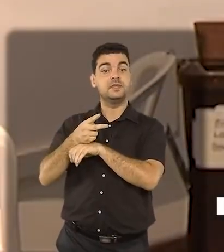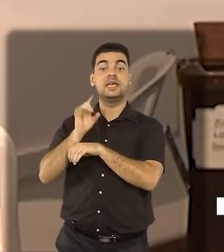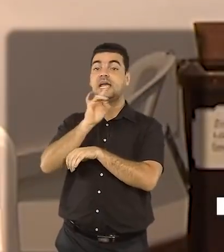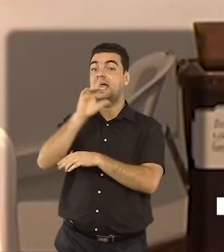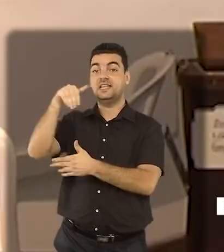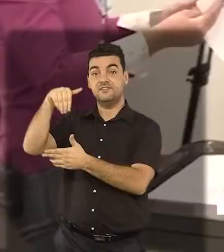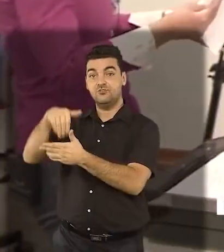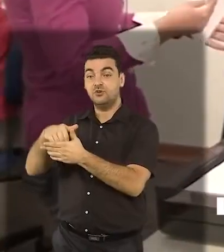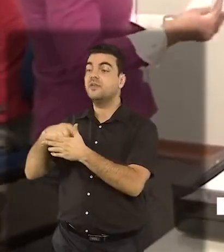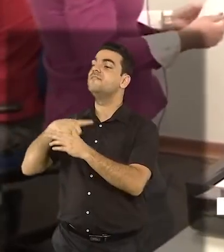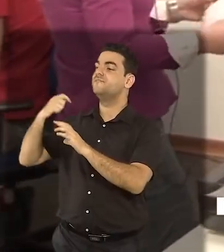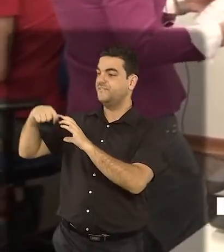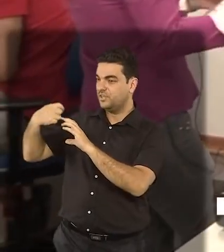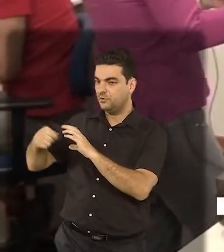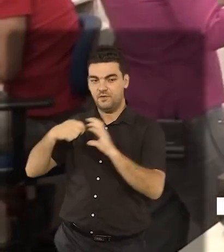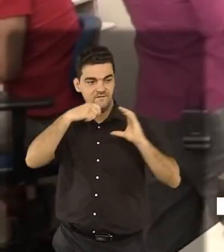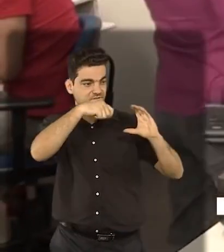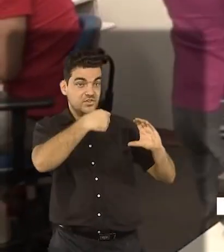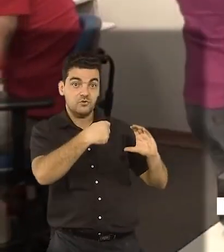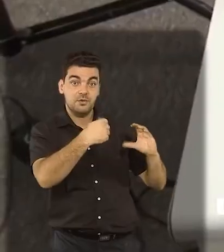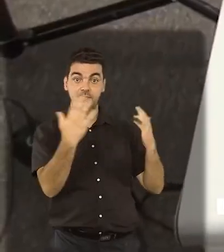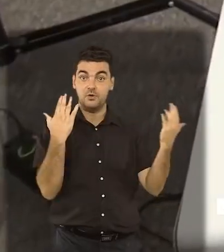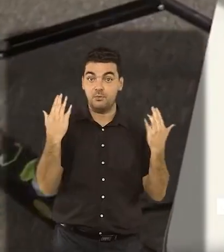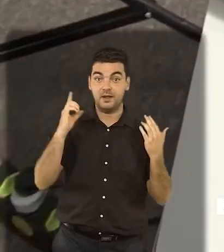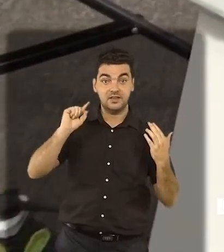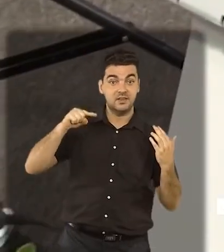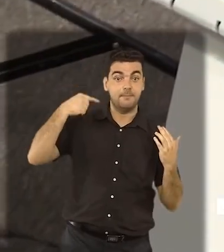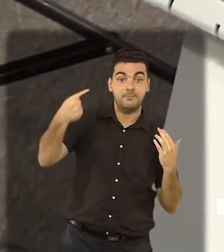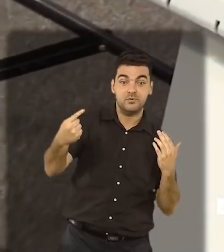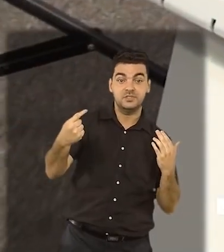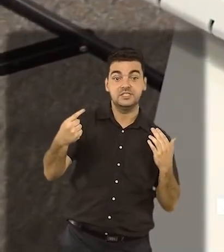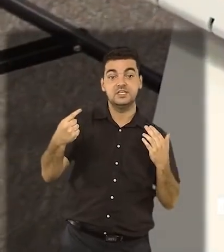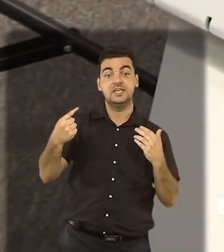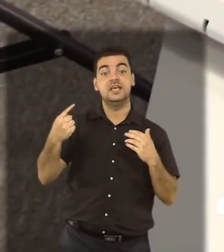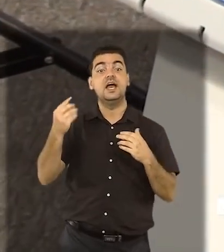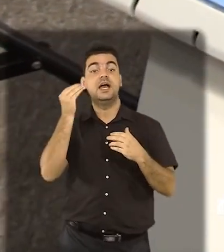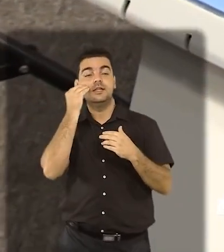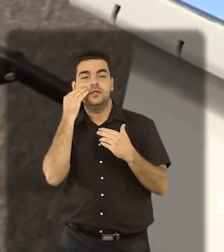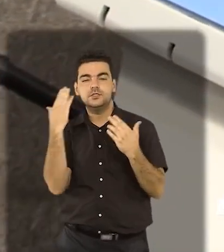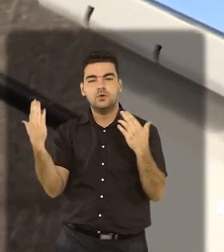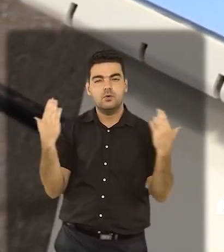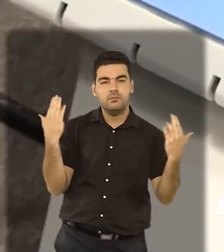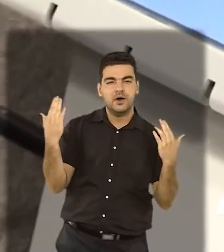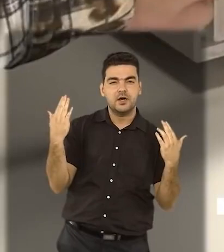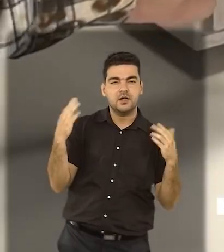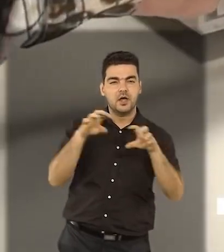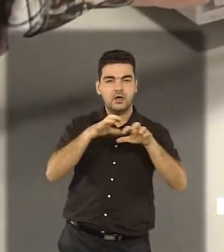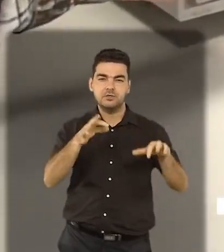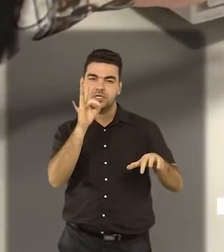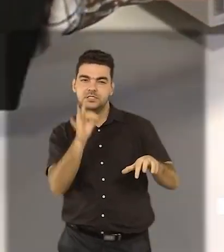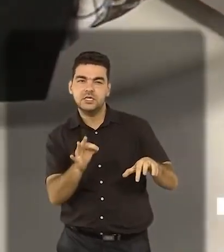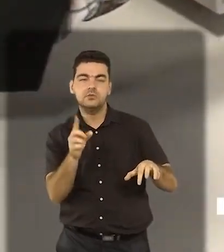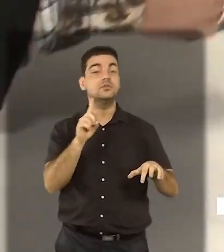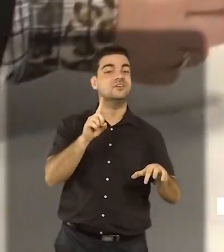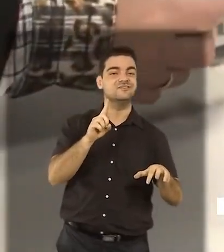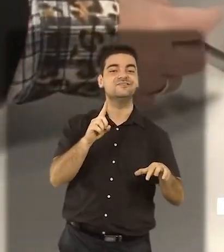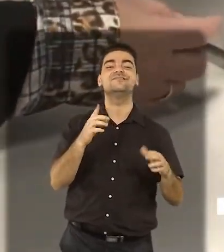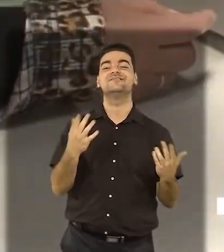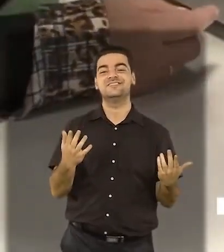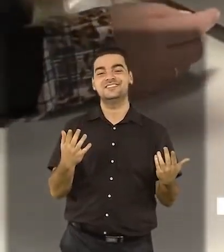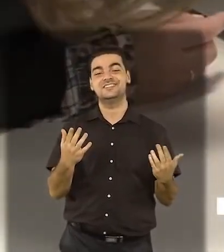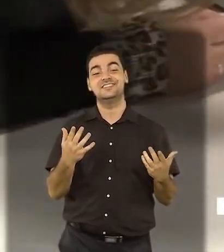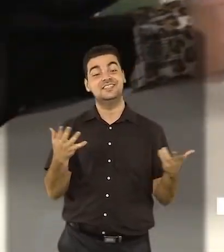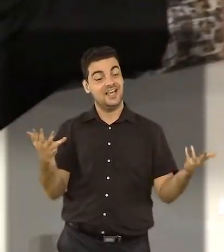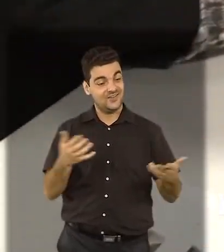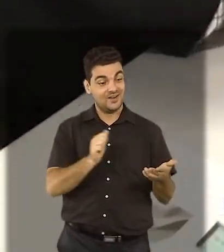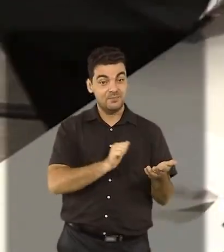votos são filmados. Ao final dessa votação simulada, o boletim de urna é impresso e se faz a